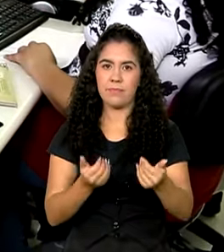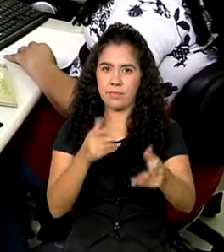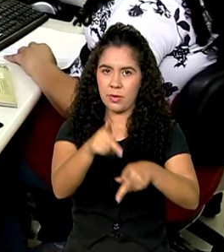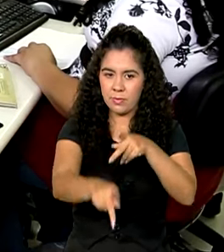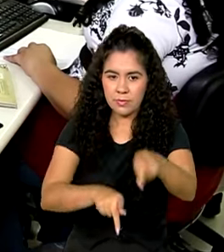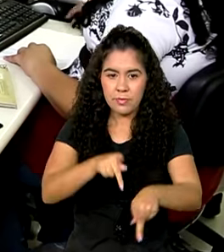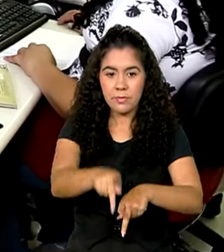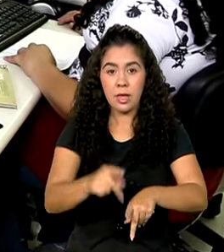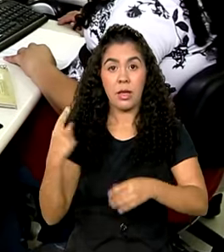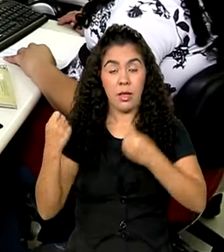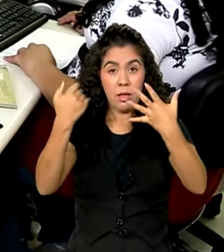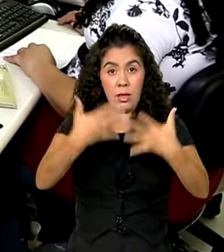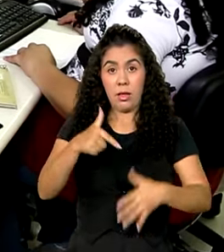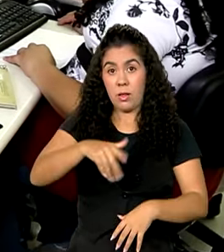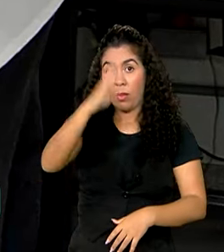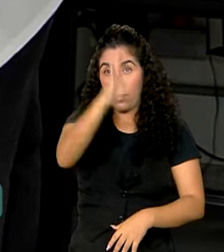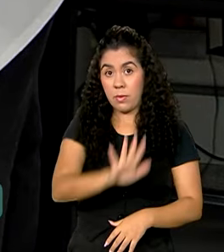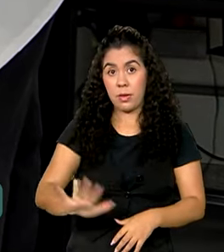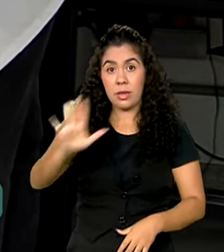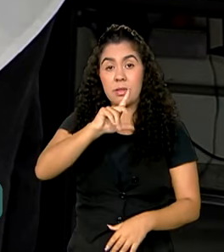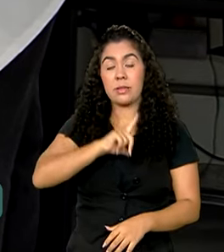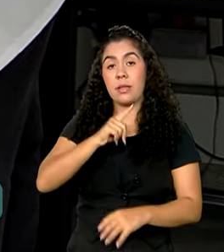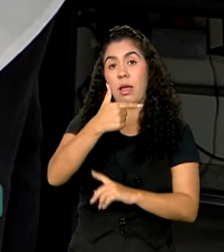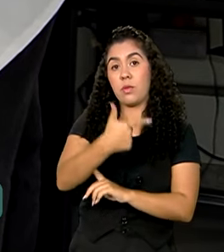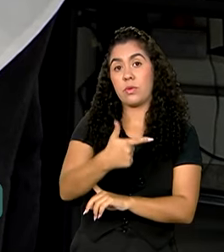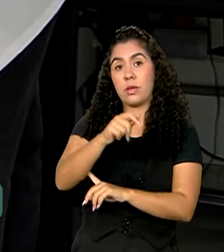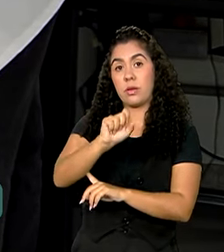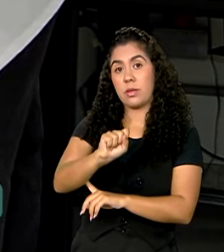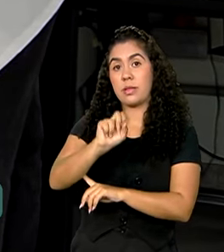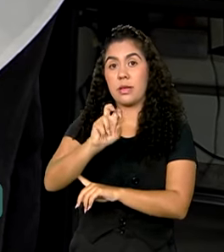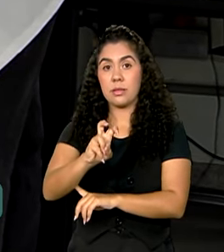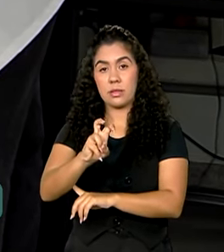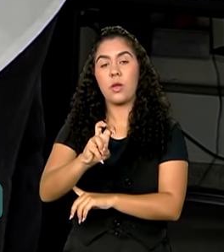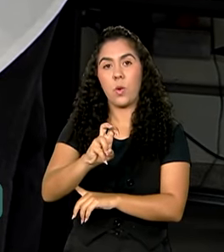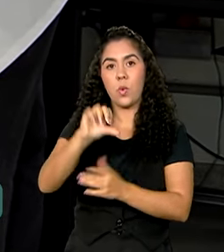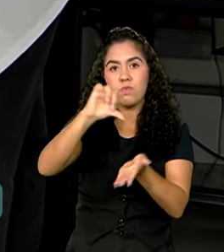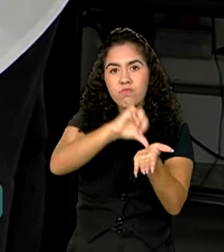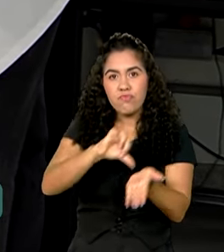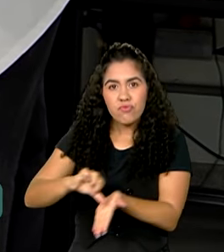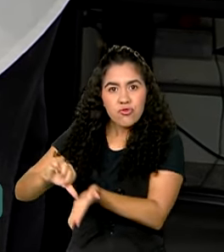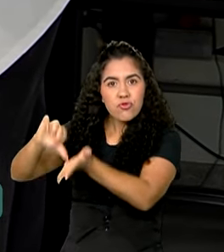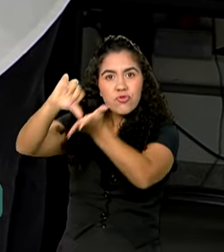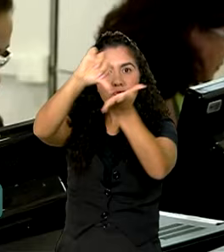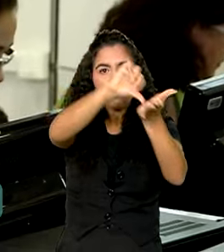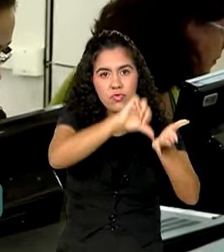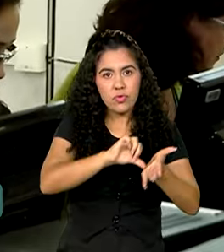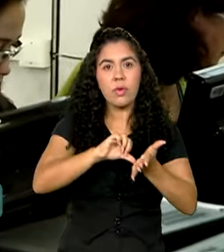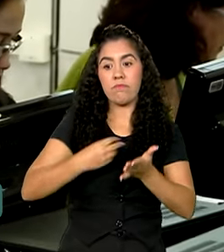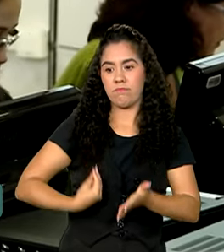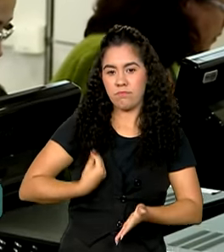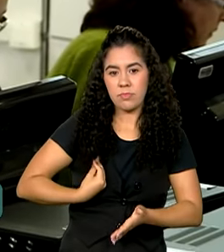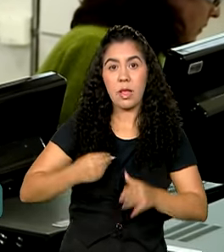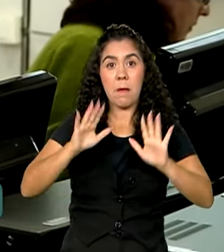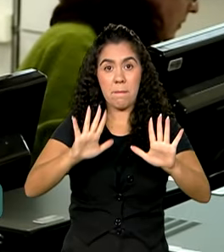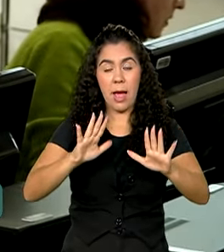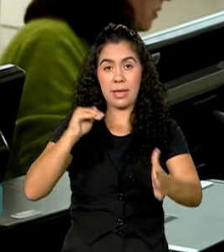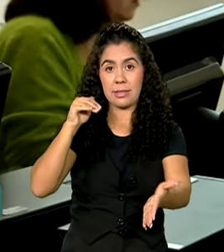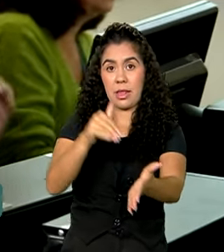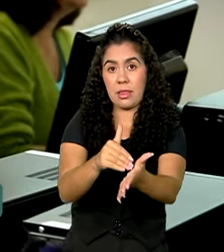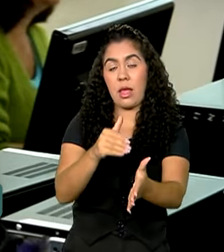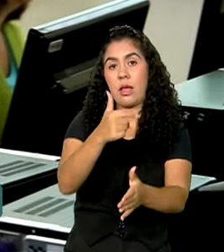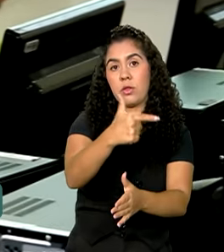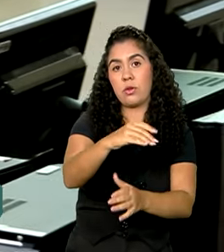685 institutos federais em funcionamento, mas até 2026 serão 100 novos campi